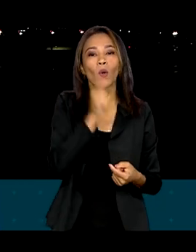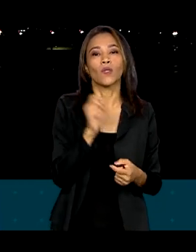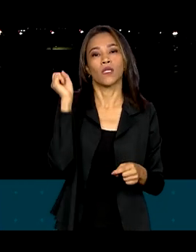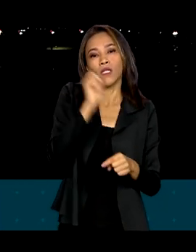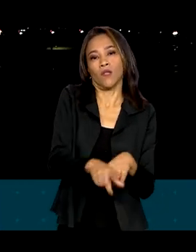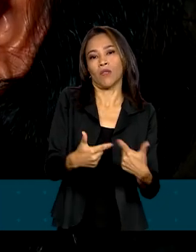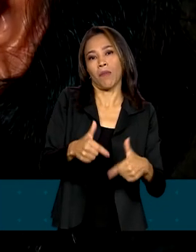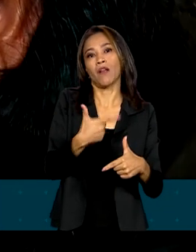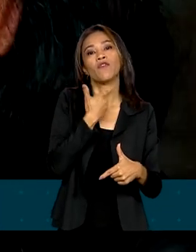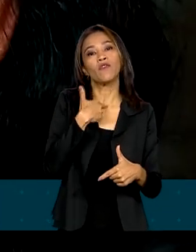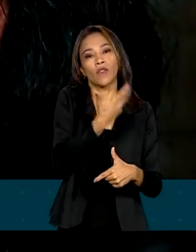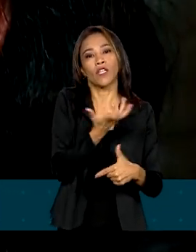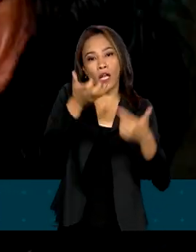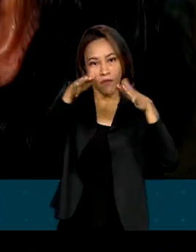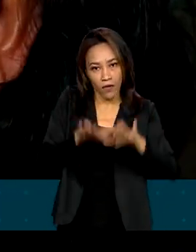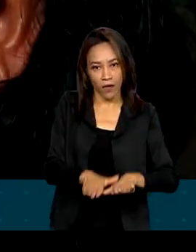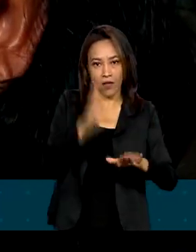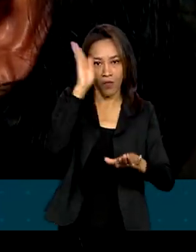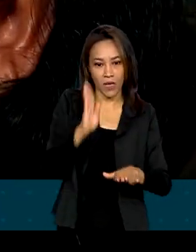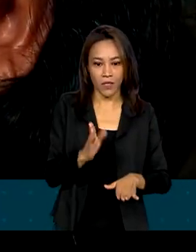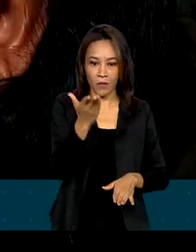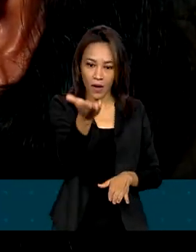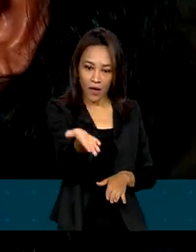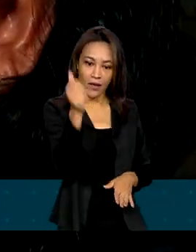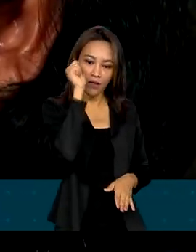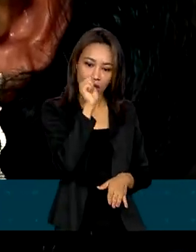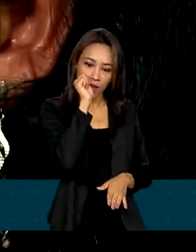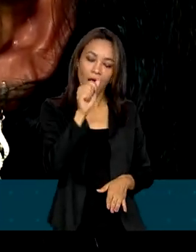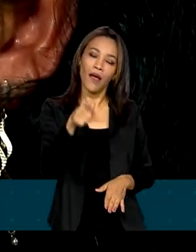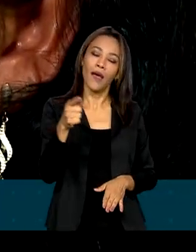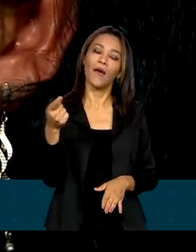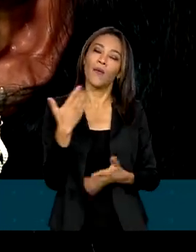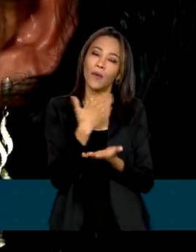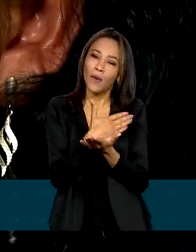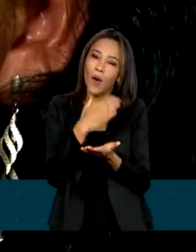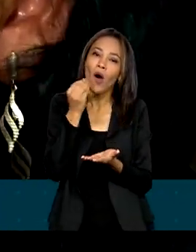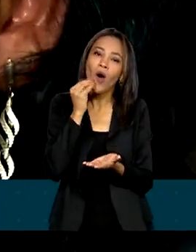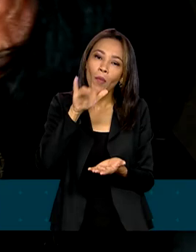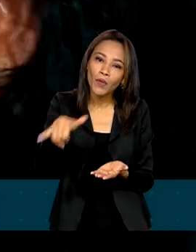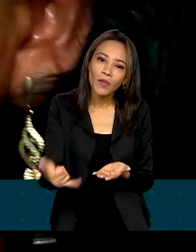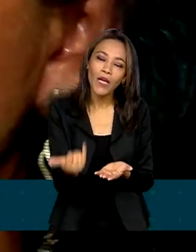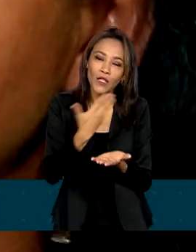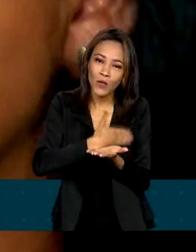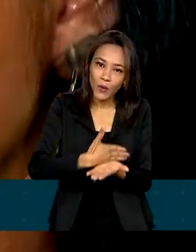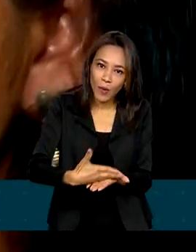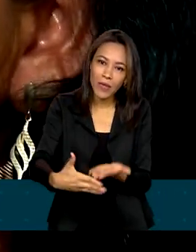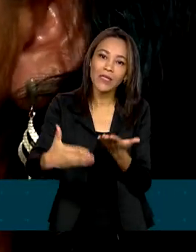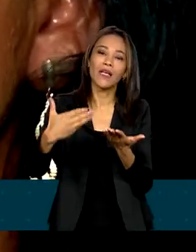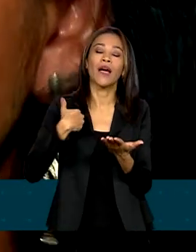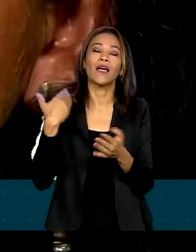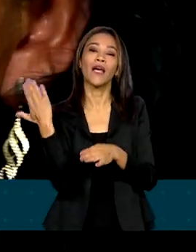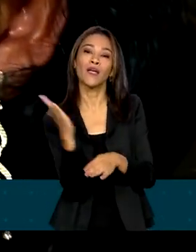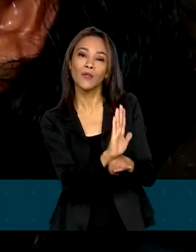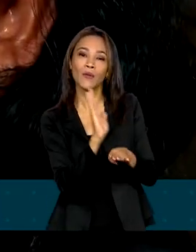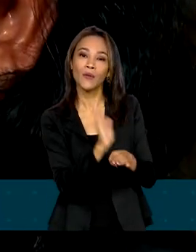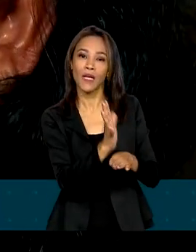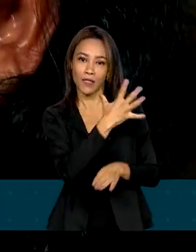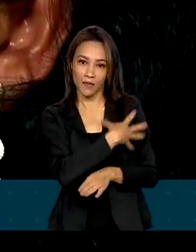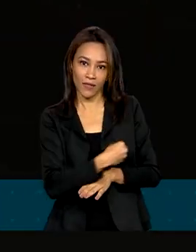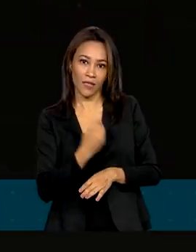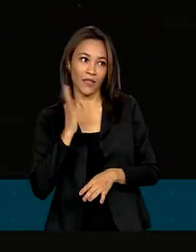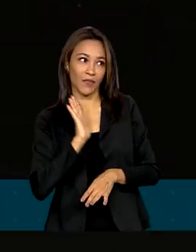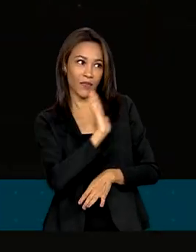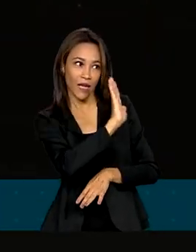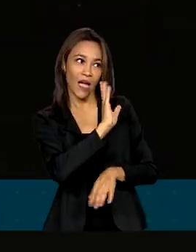querem ficar aqui no Brasil. Para Julis Mar, é uma chance de recomeçar e ajudar as filhas que ficaram lá na Venezuela.